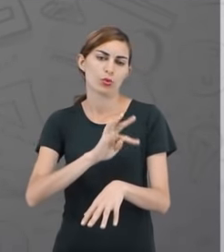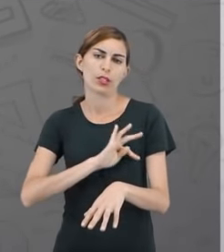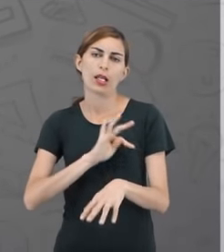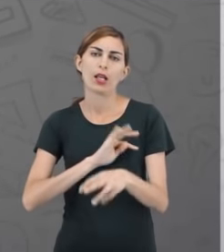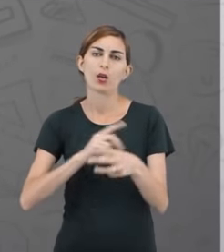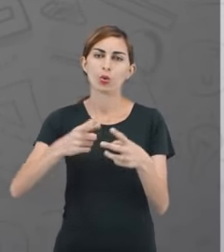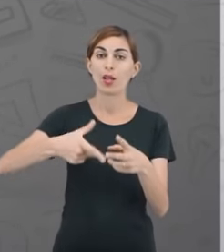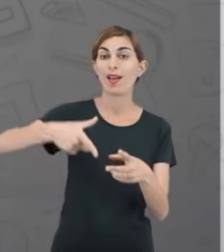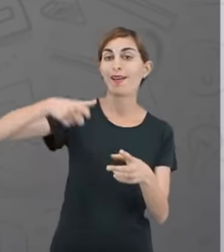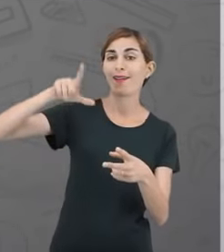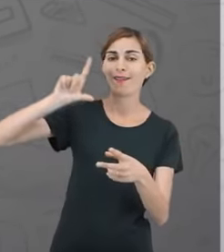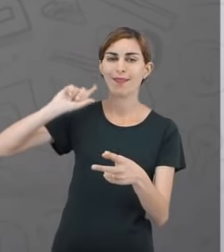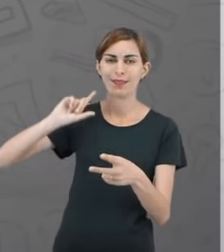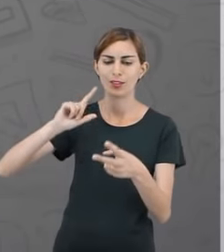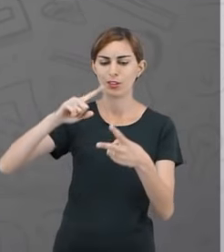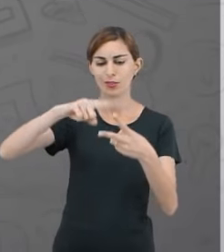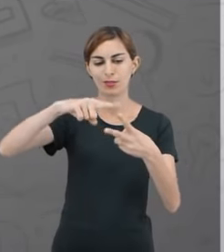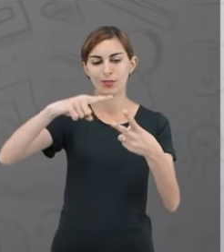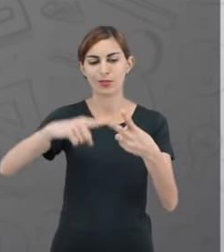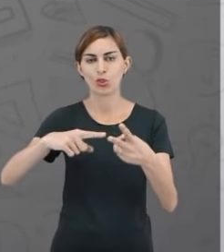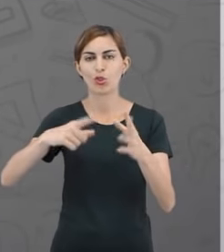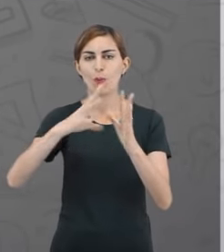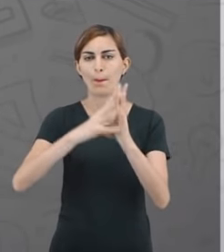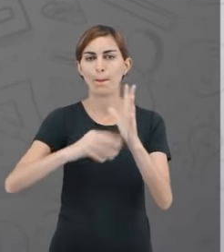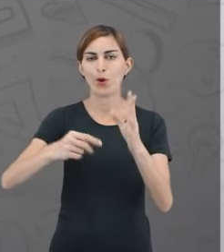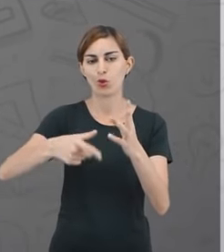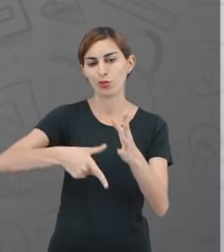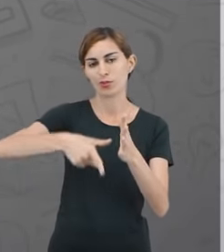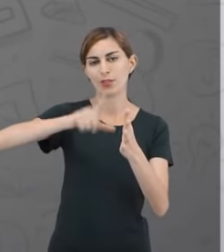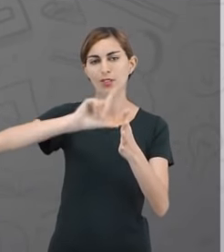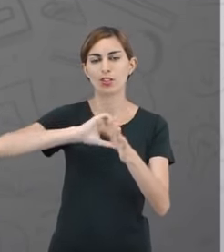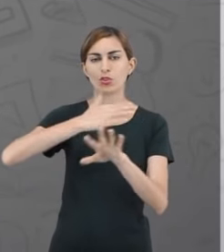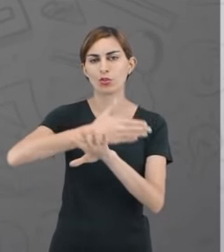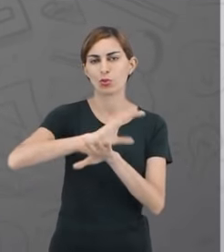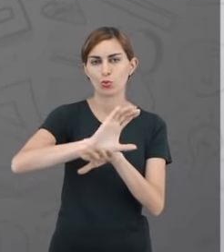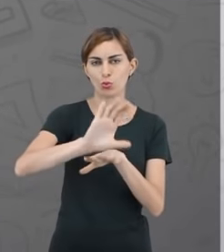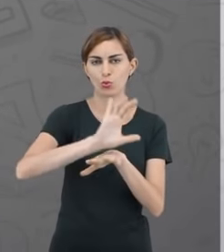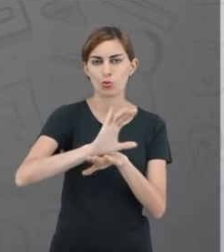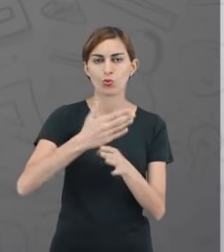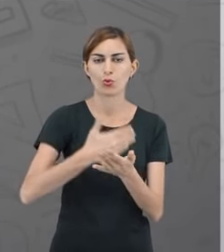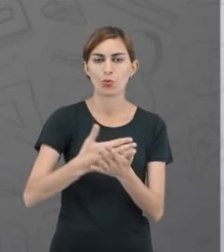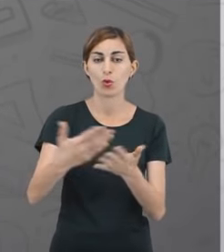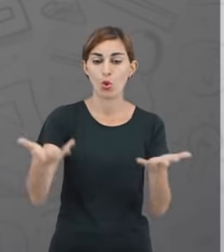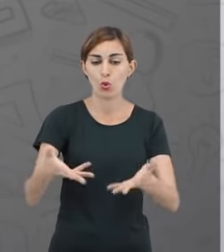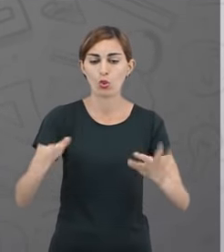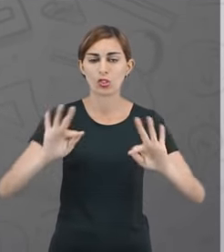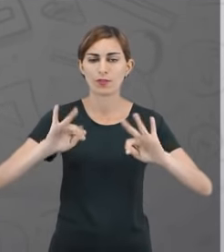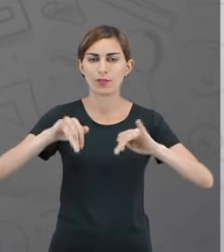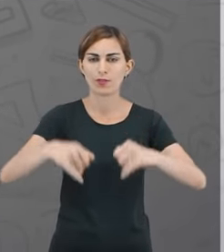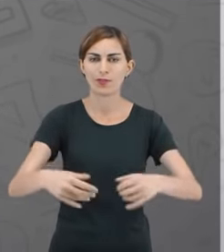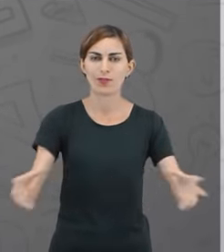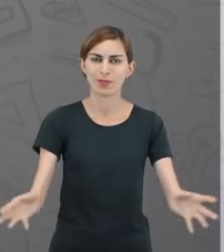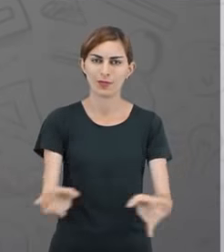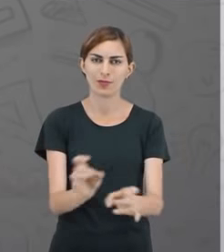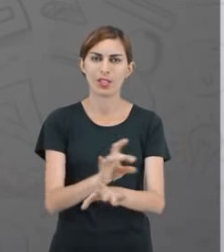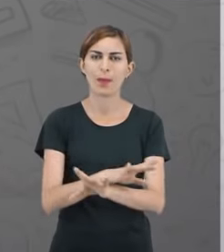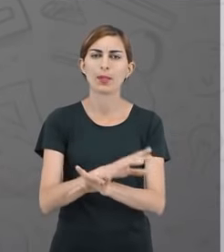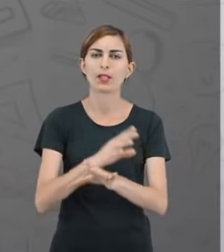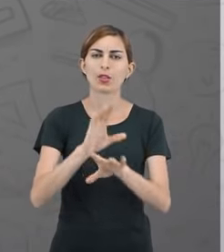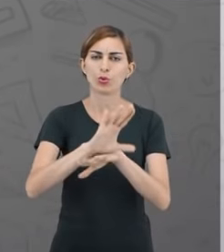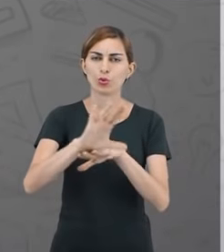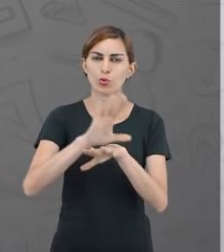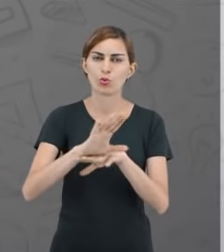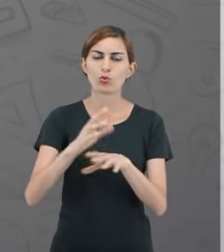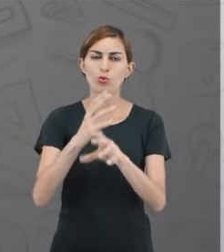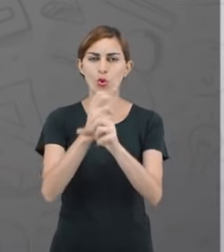anteriores, cursando materiais de desenvolvimento profissional, quando entraram. E hoje, concluem o curso com contabilidade e finanças.